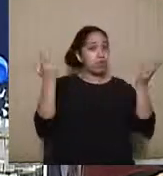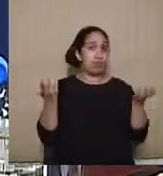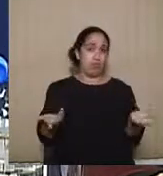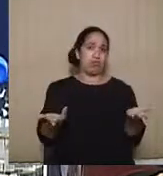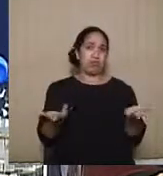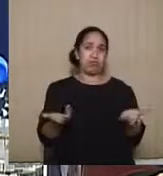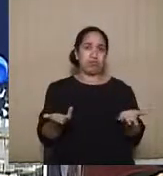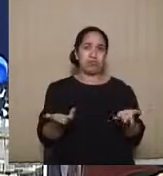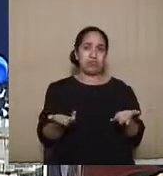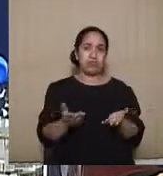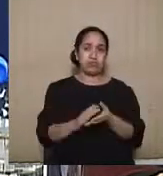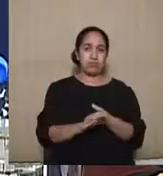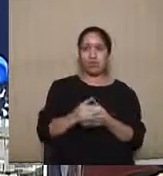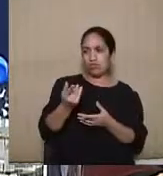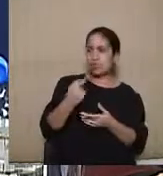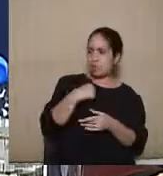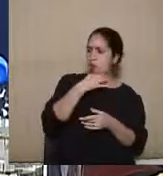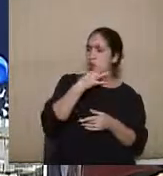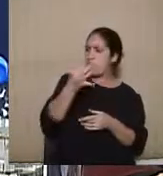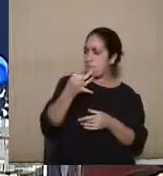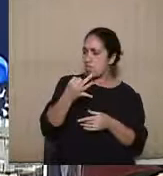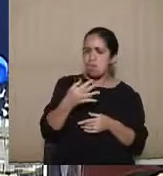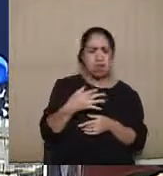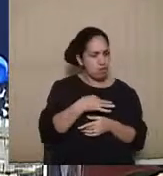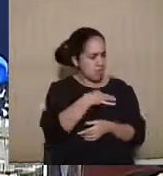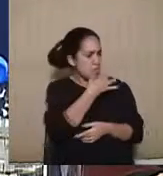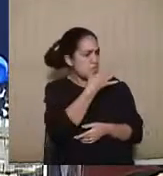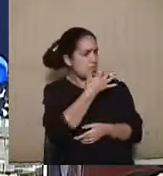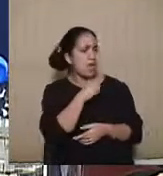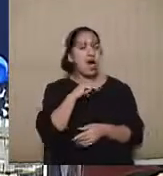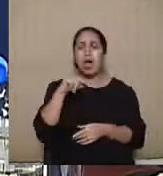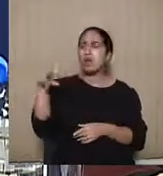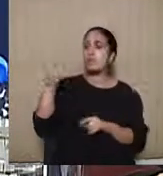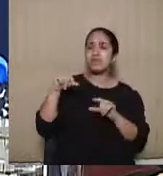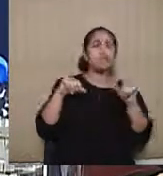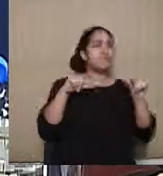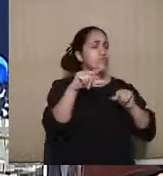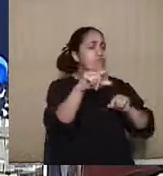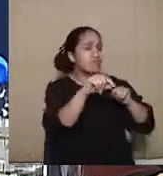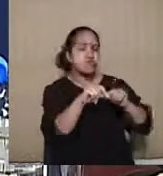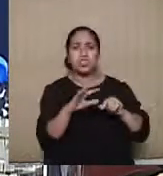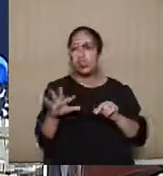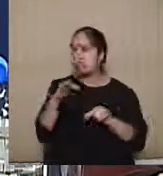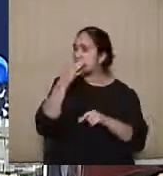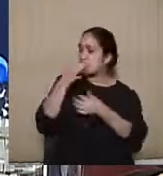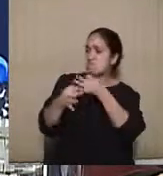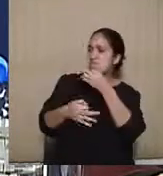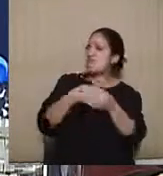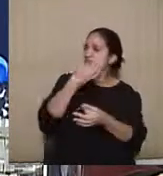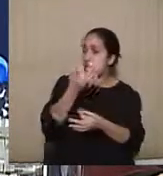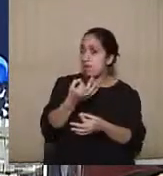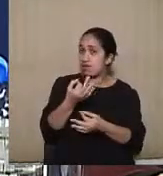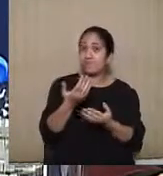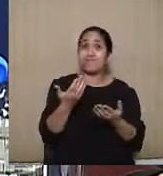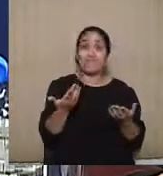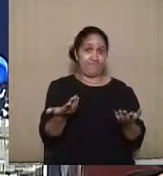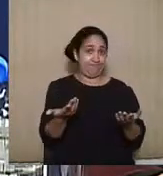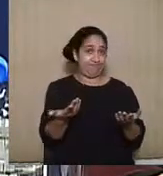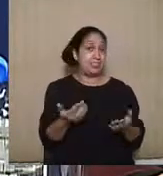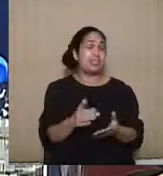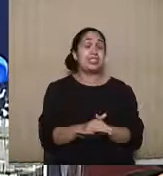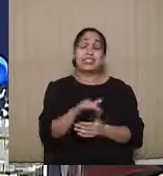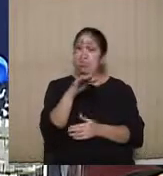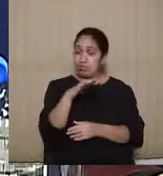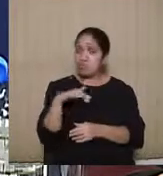apresentar seu ponto de vista, externar suas preferências, apresentar suas críticas, nós temos mesmo um